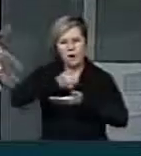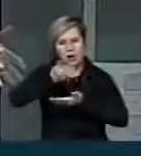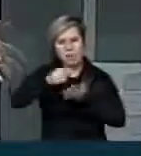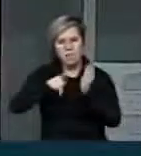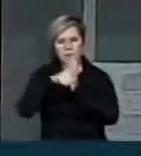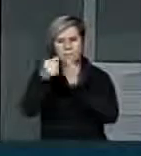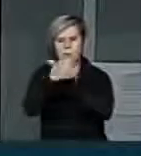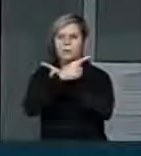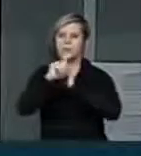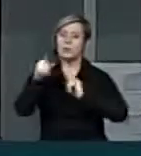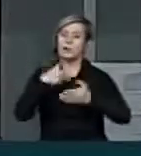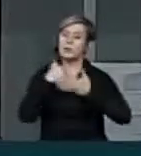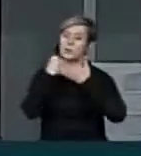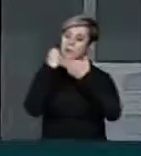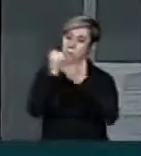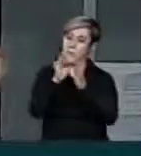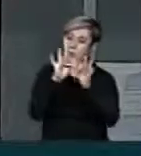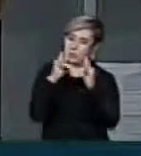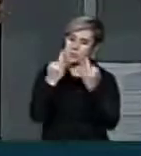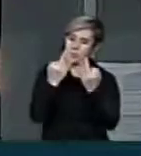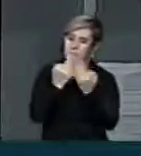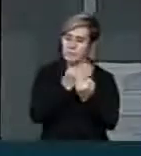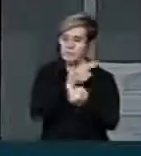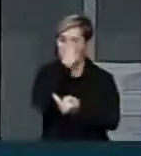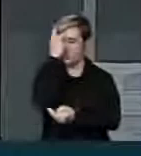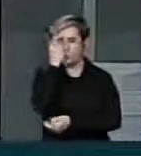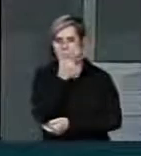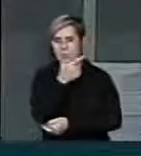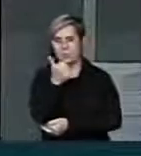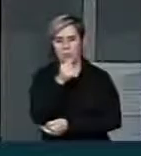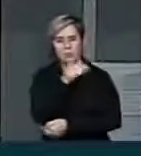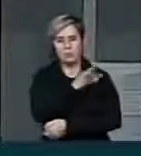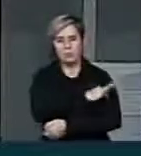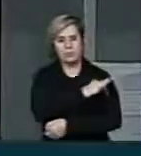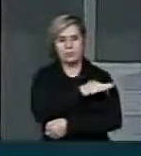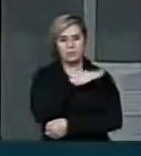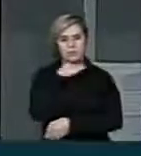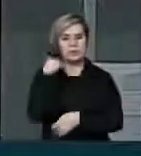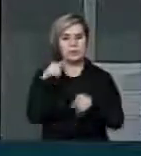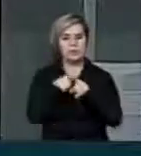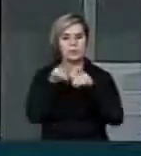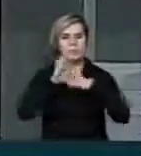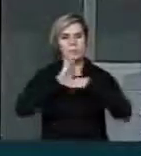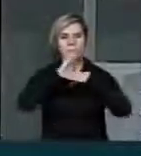Minha solidariedade às famílias das vítimas e o meu apelo ao governo para atender as comunidades quilombolas. Obrigado, deputado.